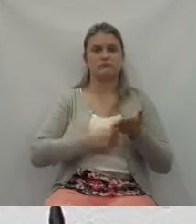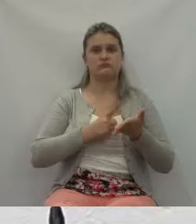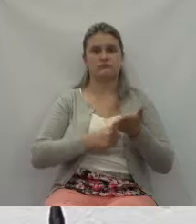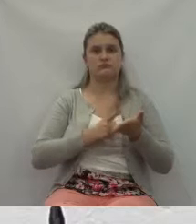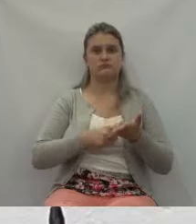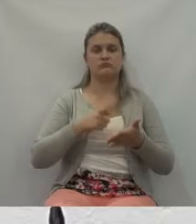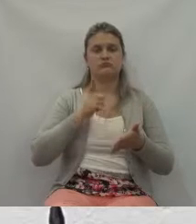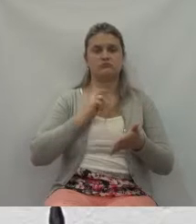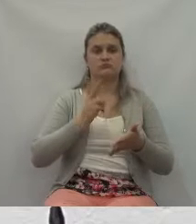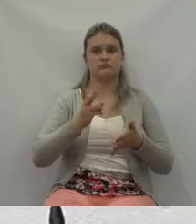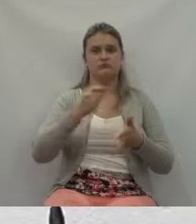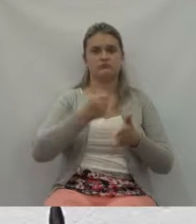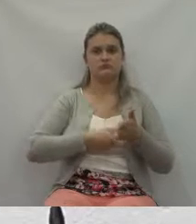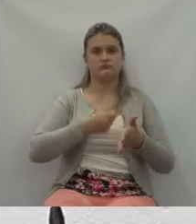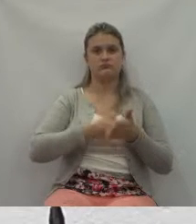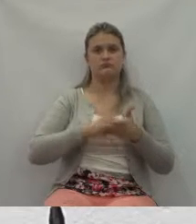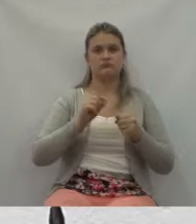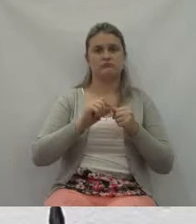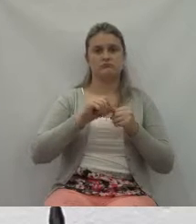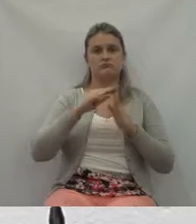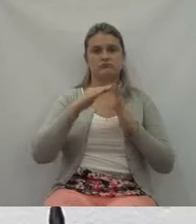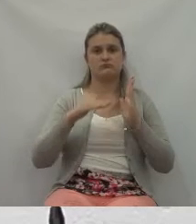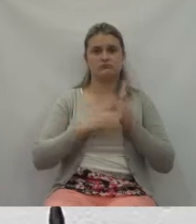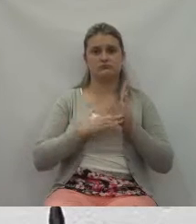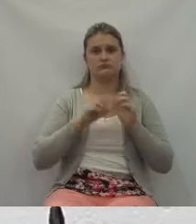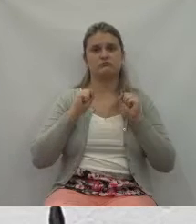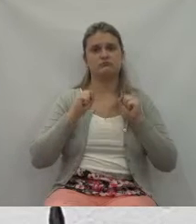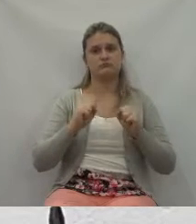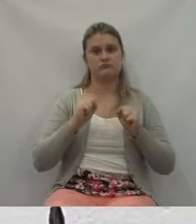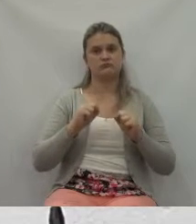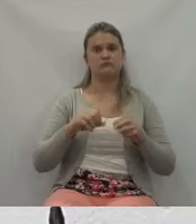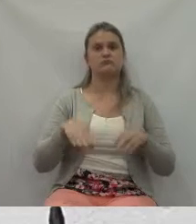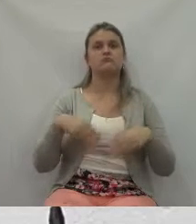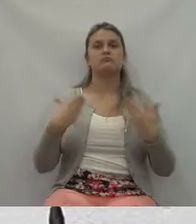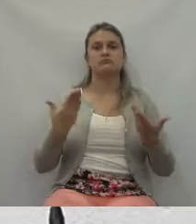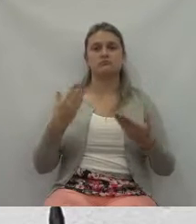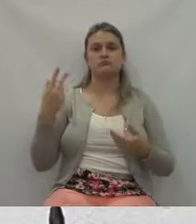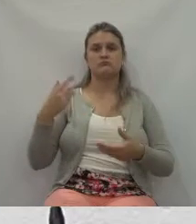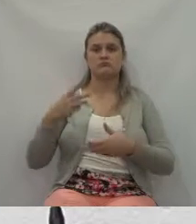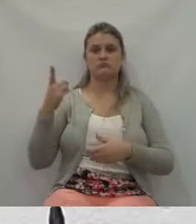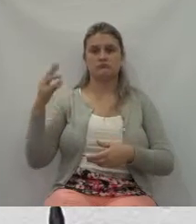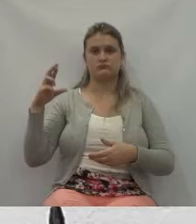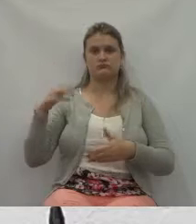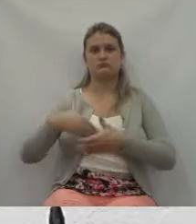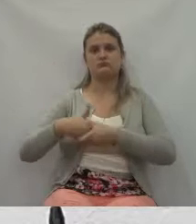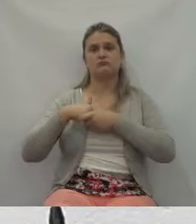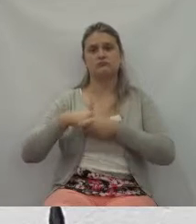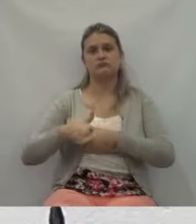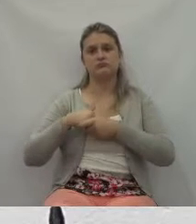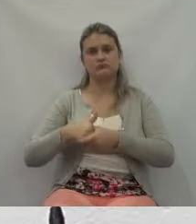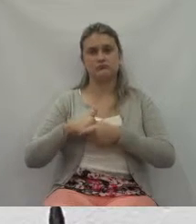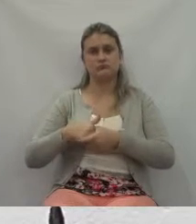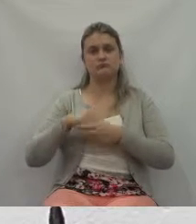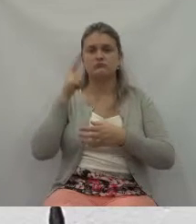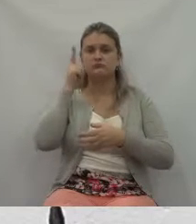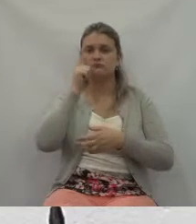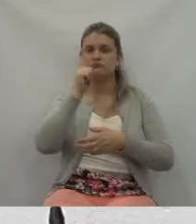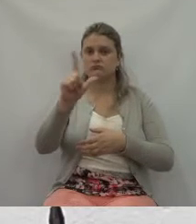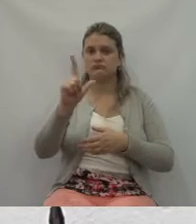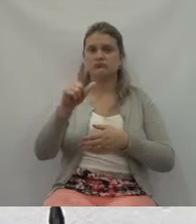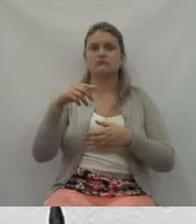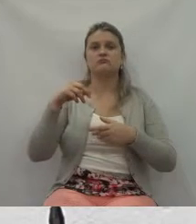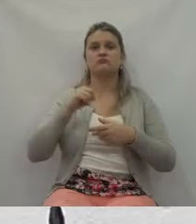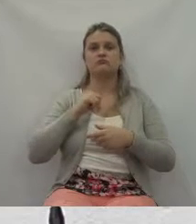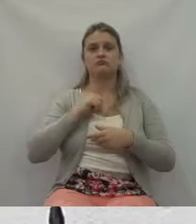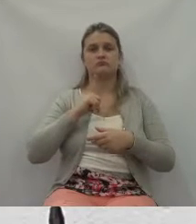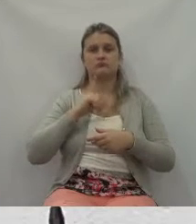aquilo que realmente é possível. Então, doutor André, parabéns por essa conquista. Tenho certeza que o doutor Douglas, quando for sair